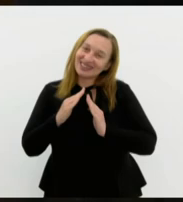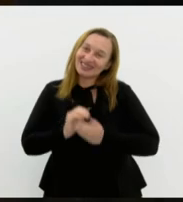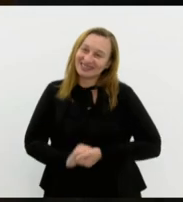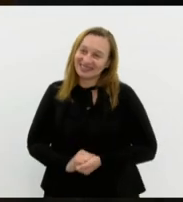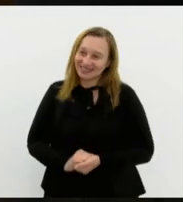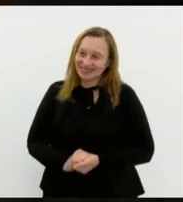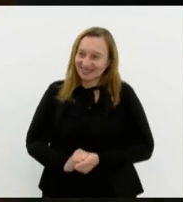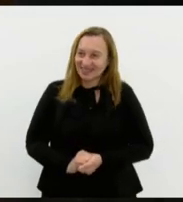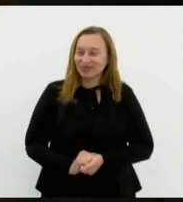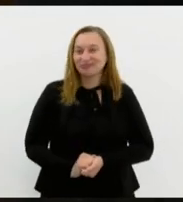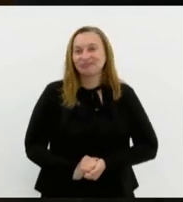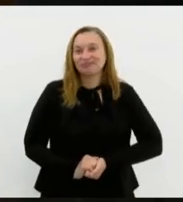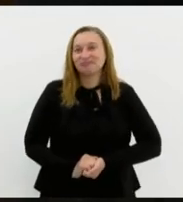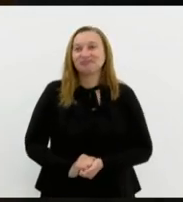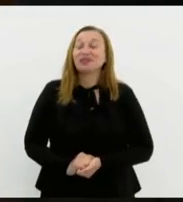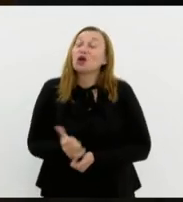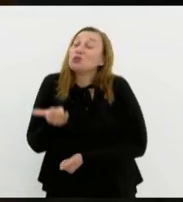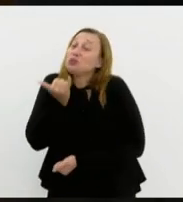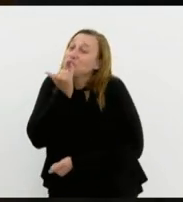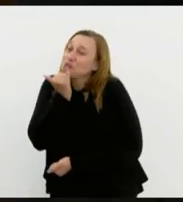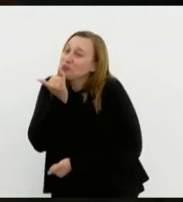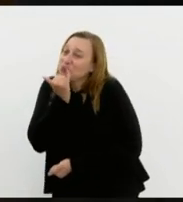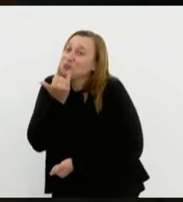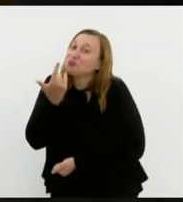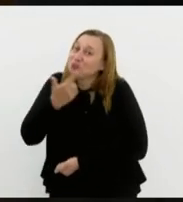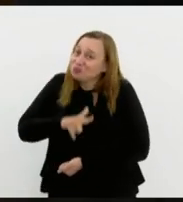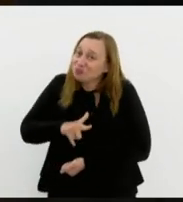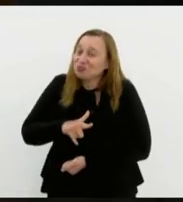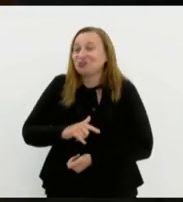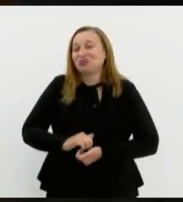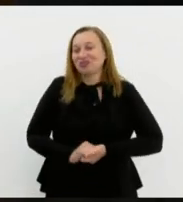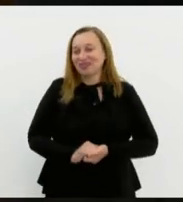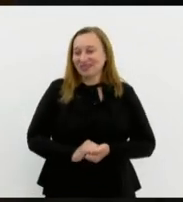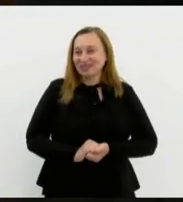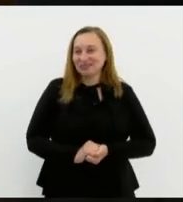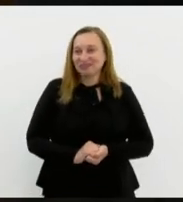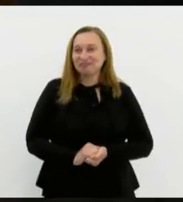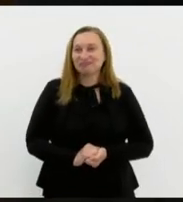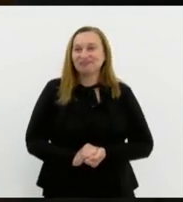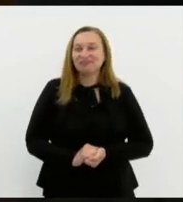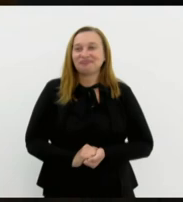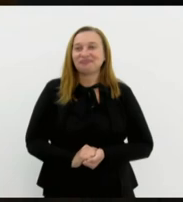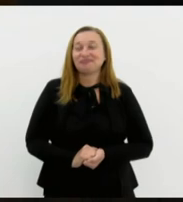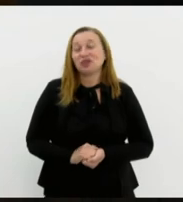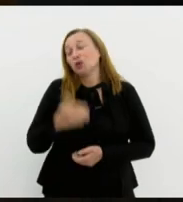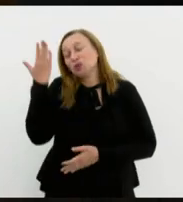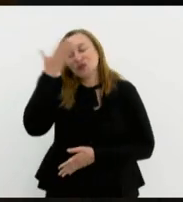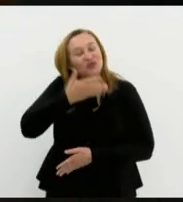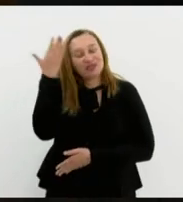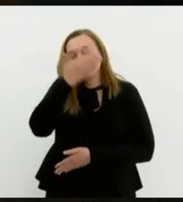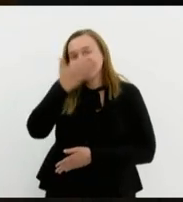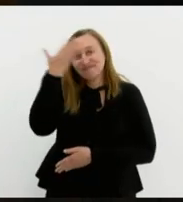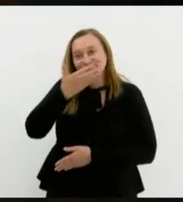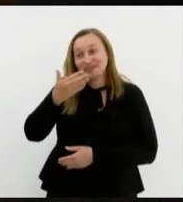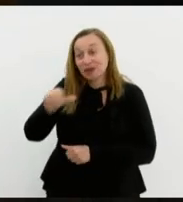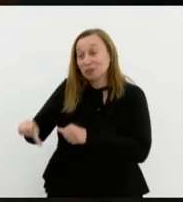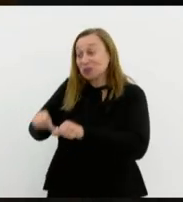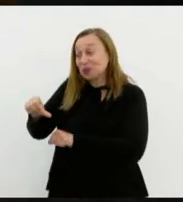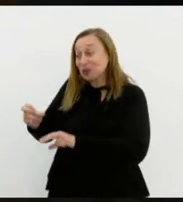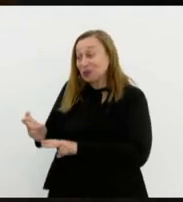regimental, peço perdão novamente aos nobres deputados, que eu não os vi aí na lateral.